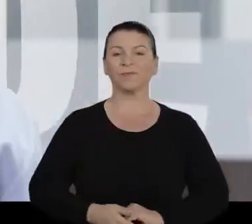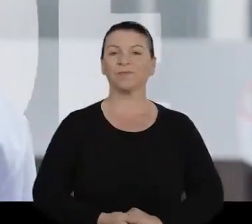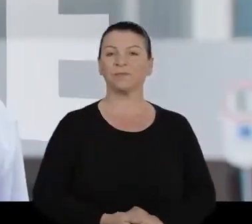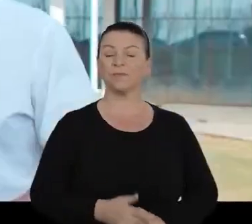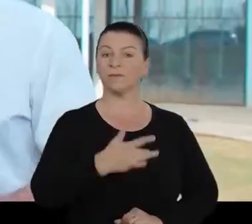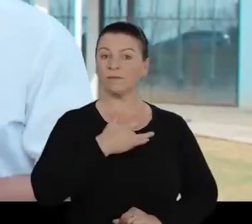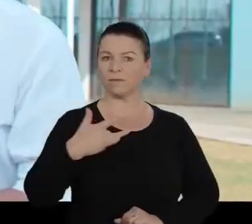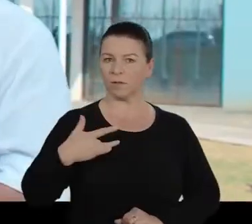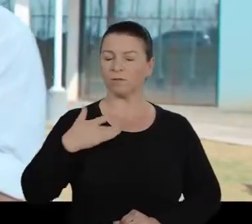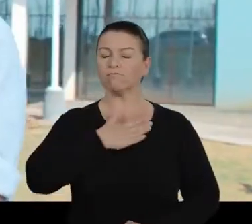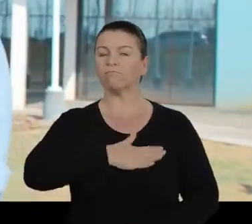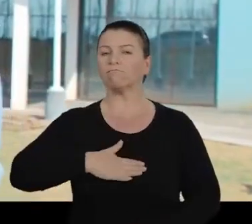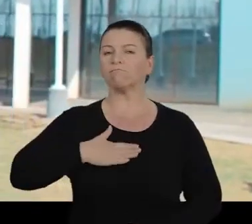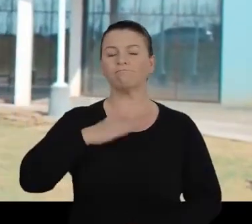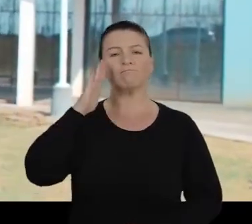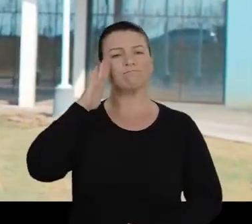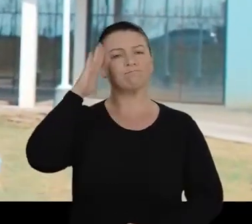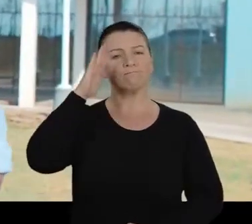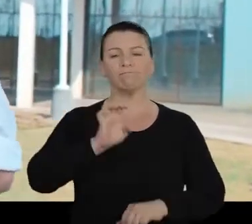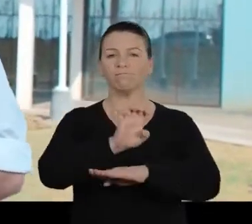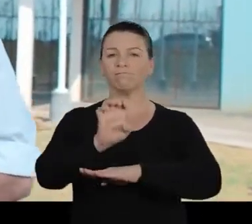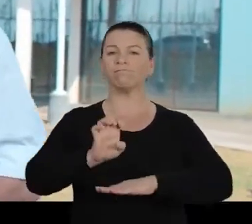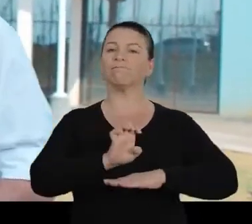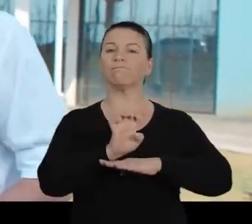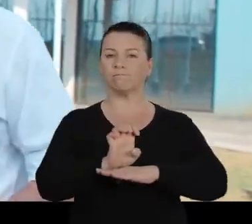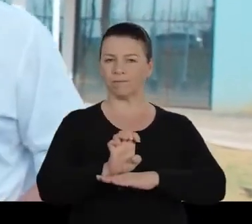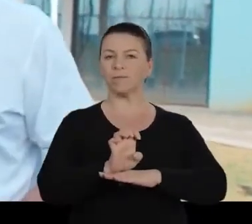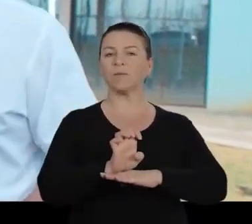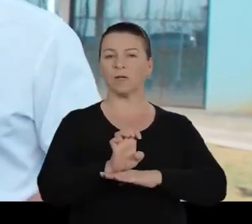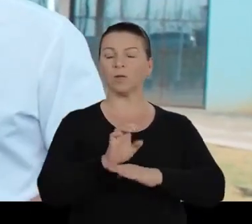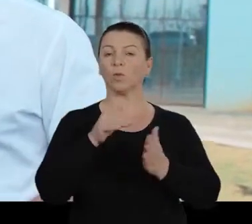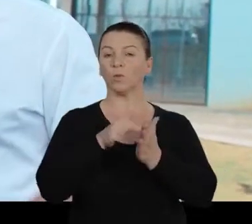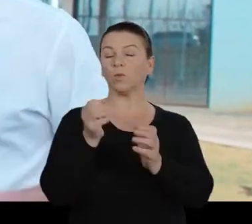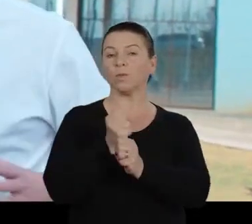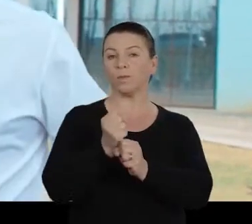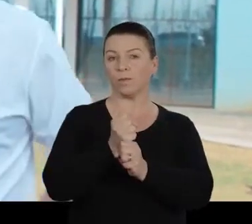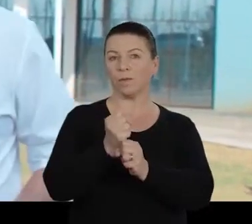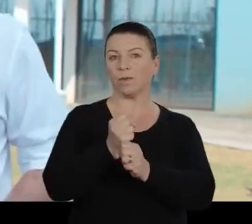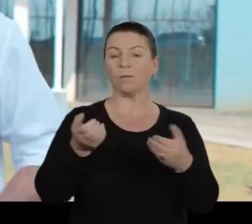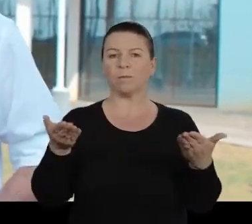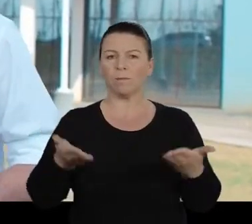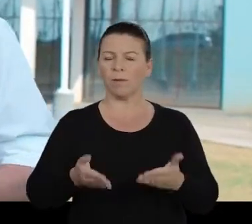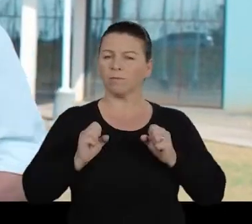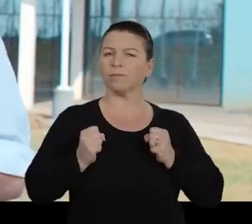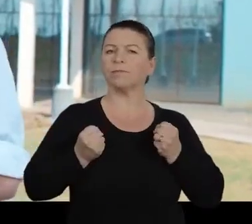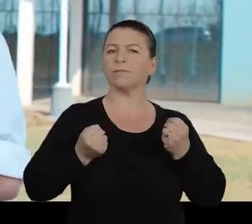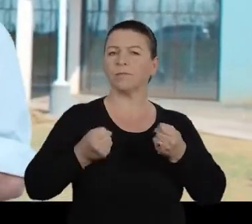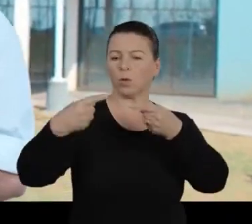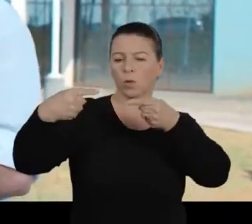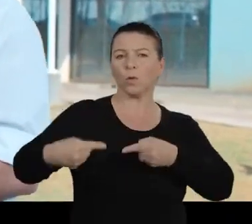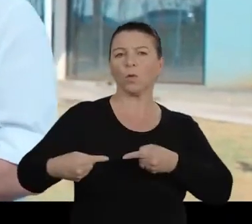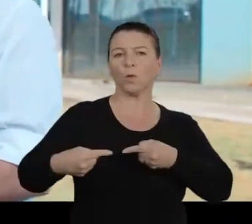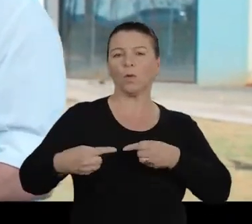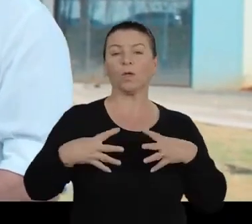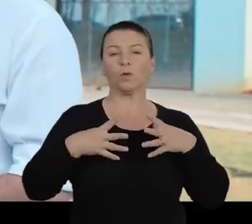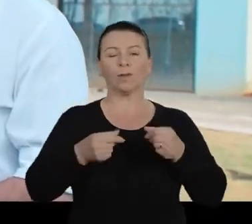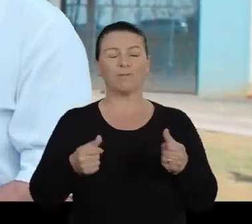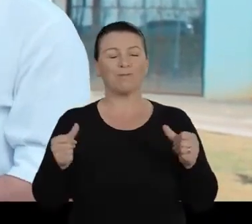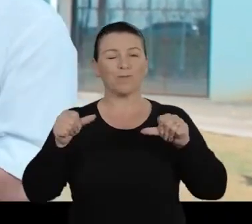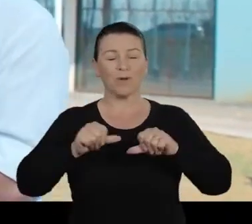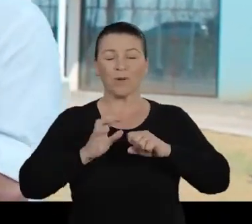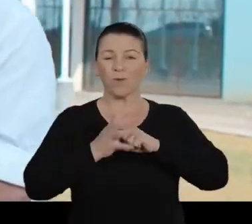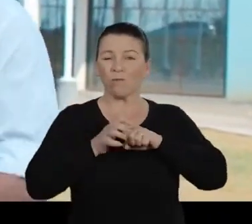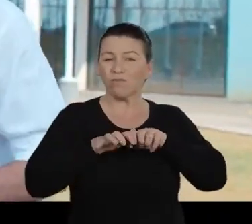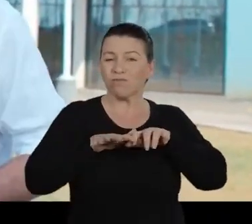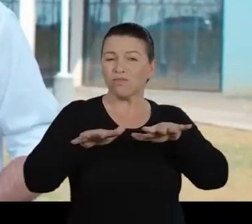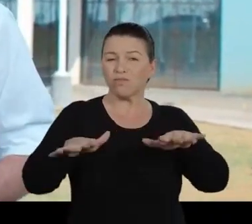na saúde. Saúde e bem-estar são essenciais para o Estado ir pra frente. Nos últimos anos, mesmo enfrentando os desafios impostos